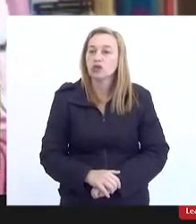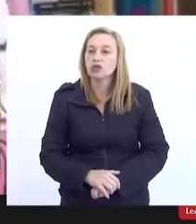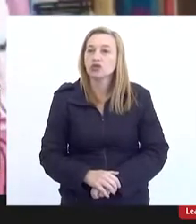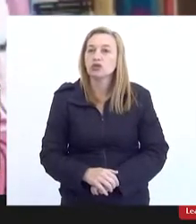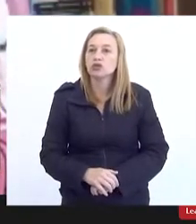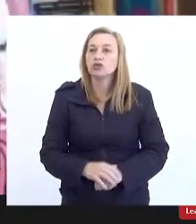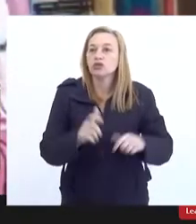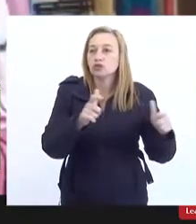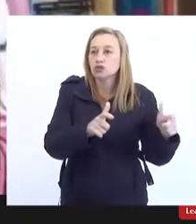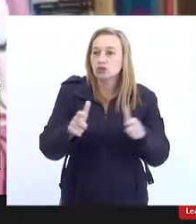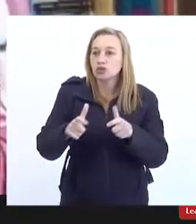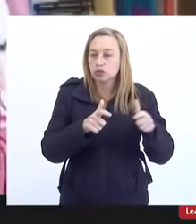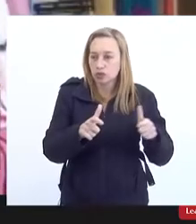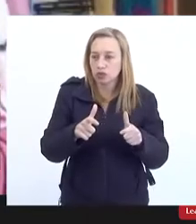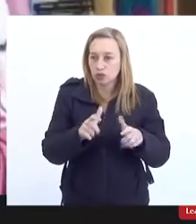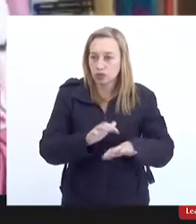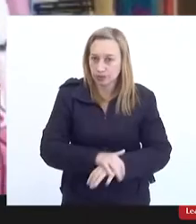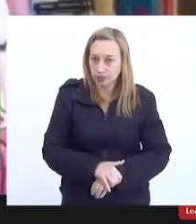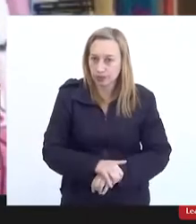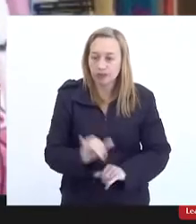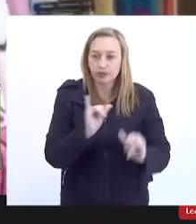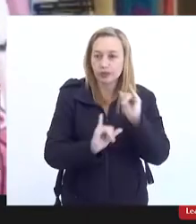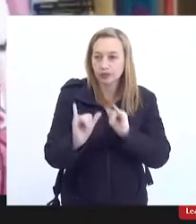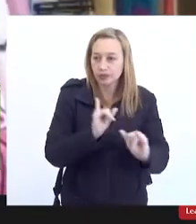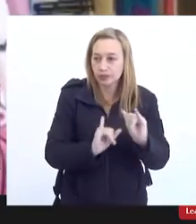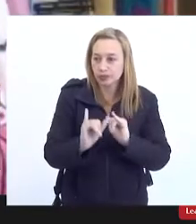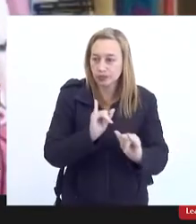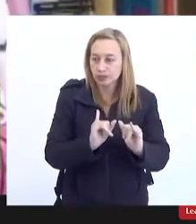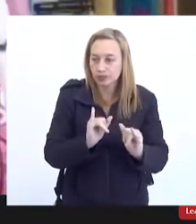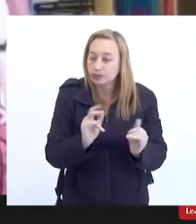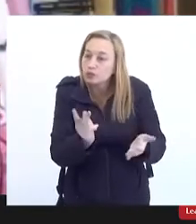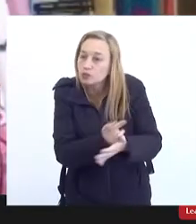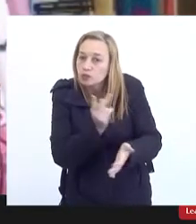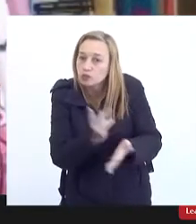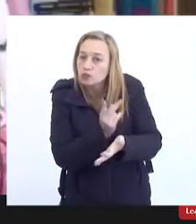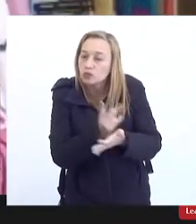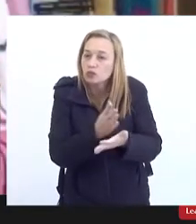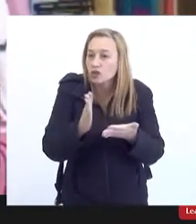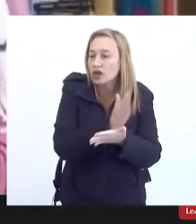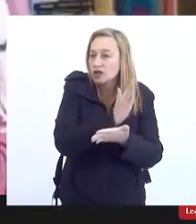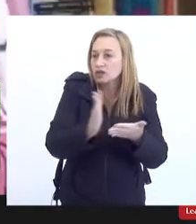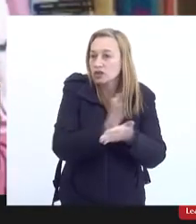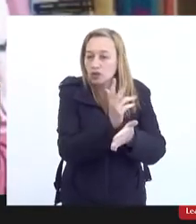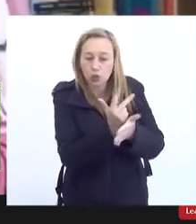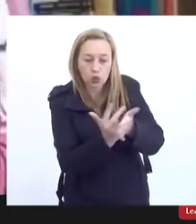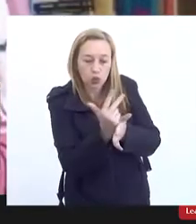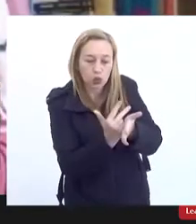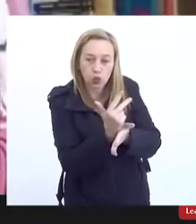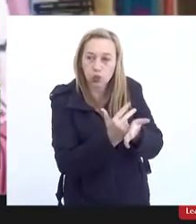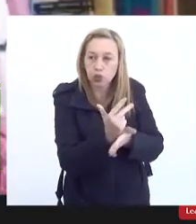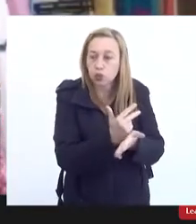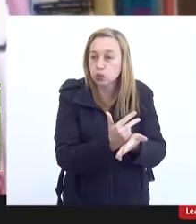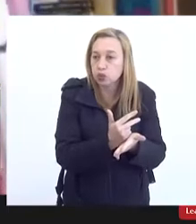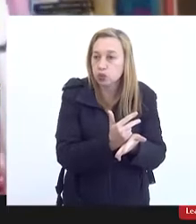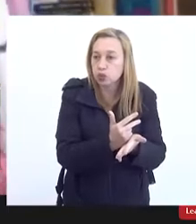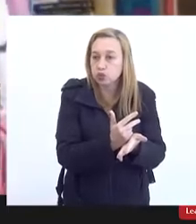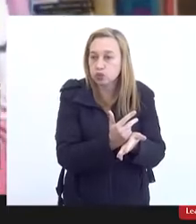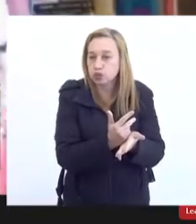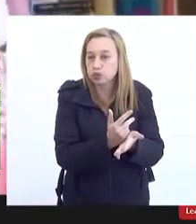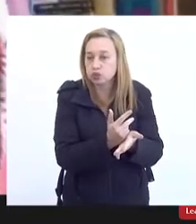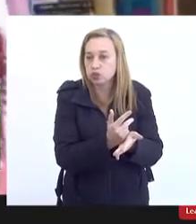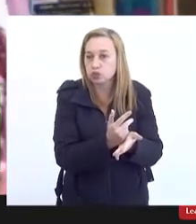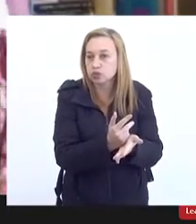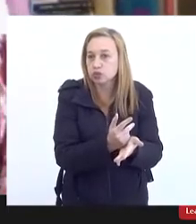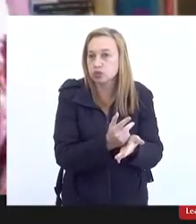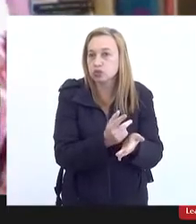estão existentes. As informações são desencontradas, às vezes, os mapas estão desatualizados, especialmente quando